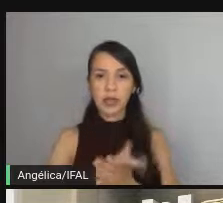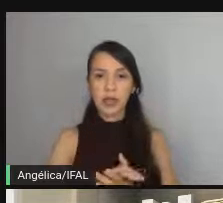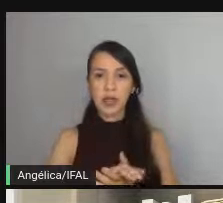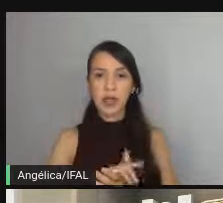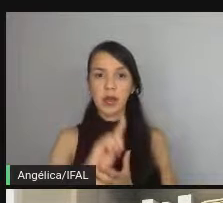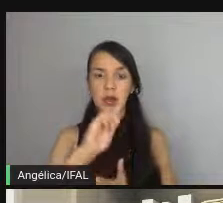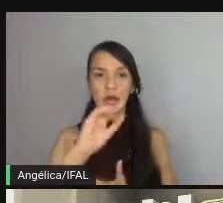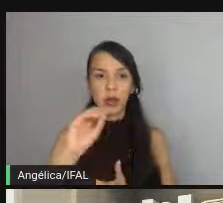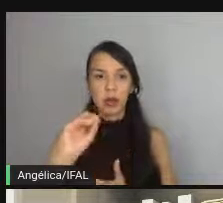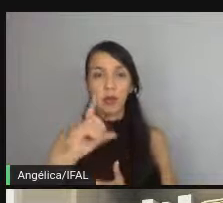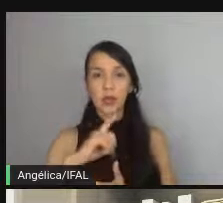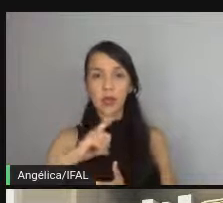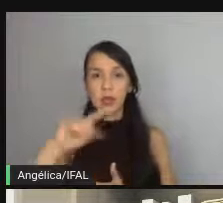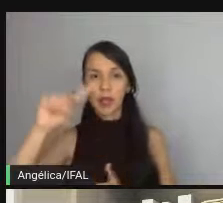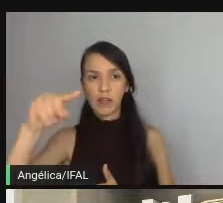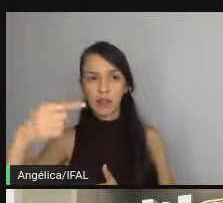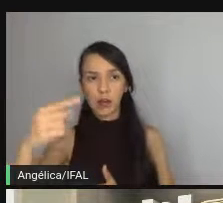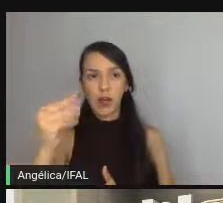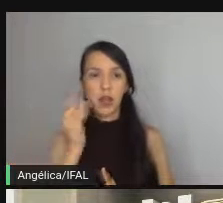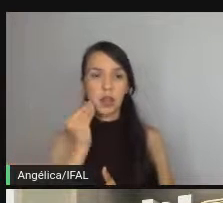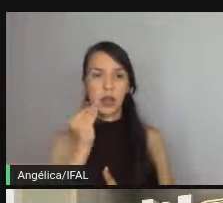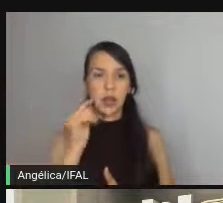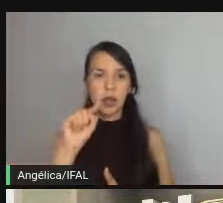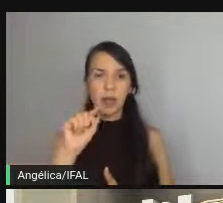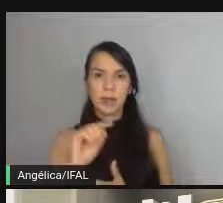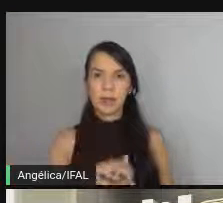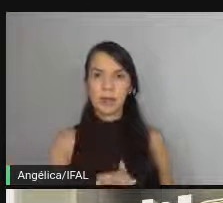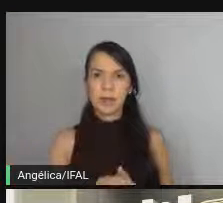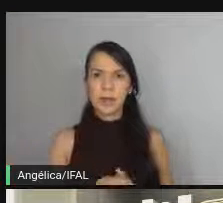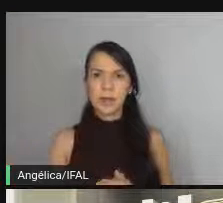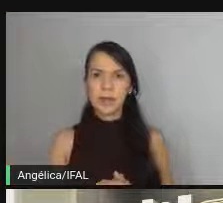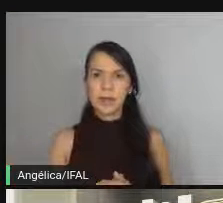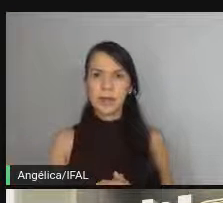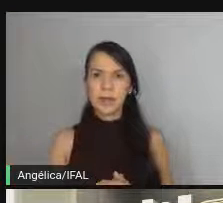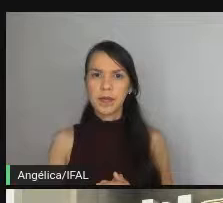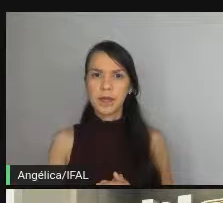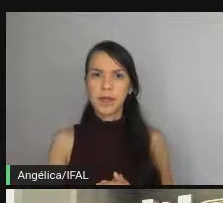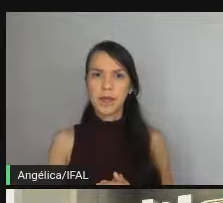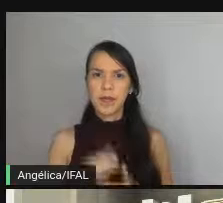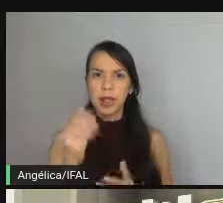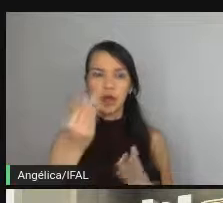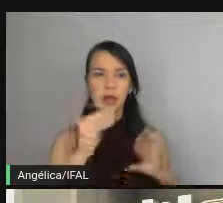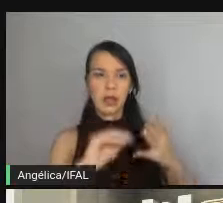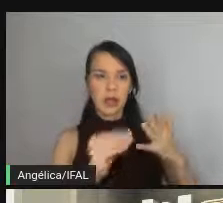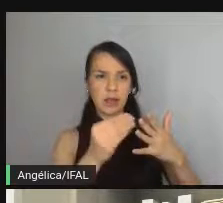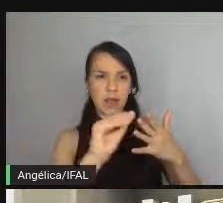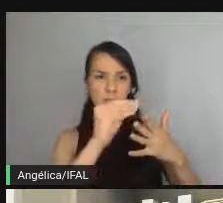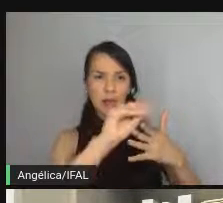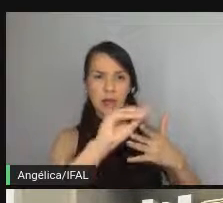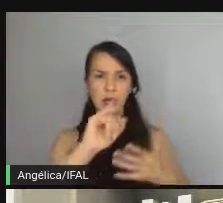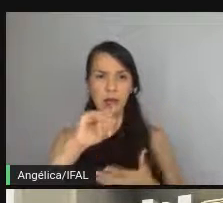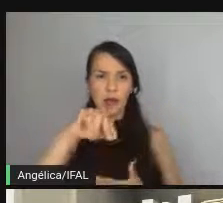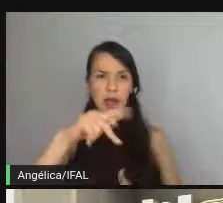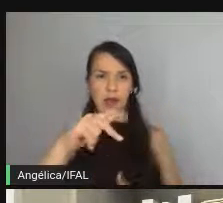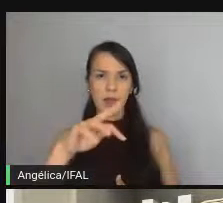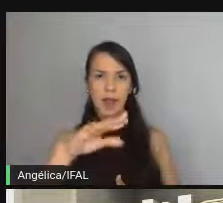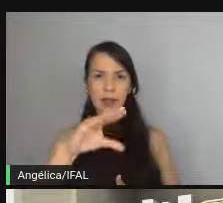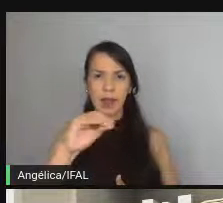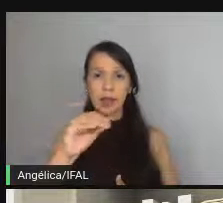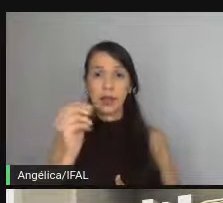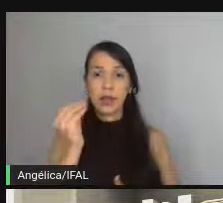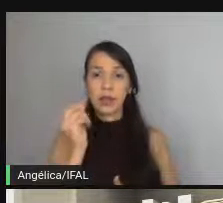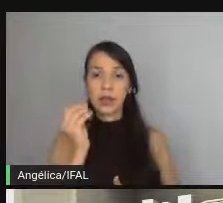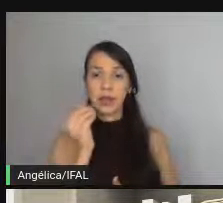como tinha vírgula e ele tentou aqui no nosso na nossa implementação ele tentou pegar a base